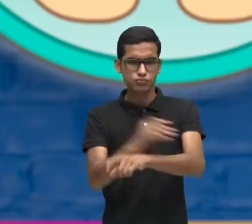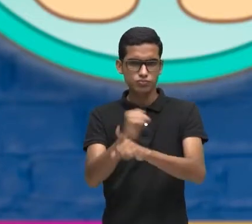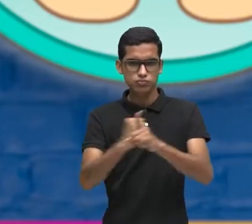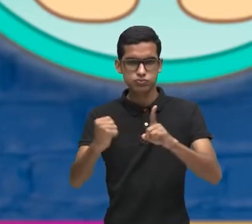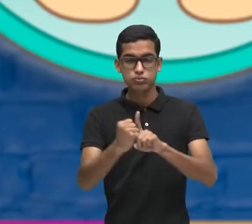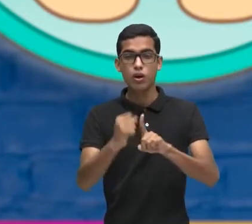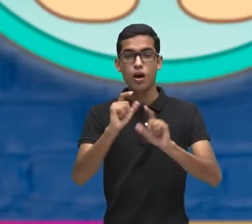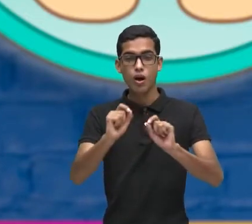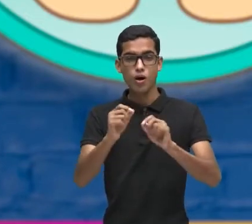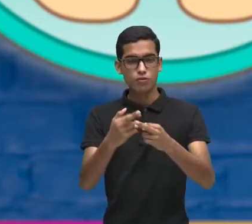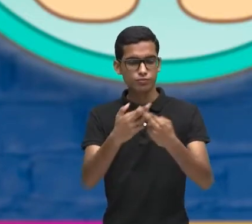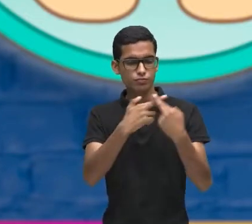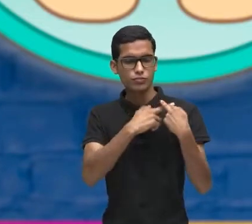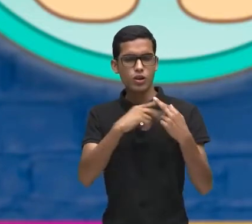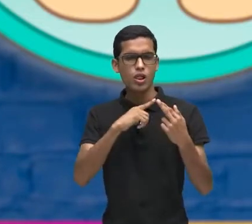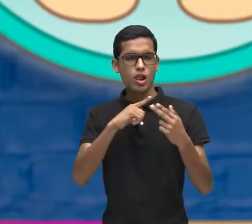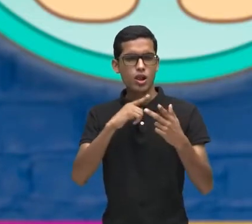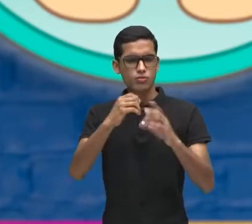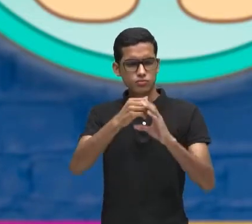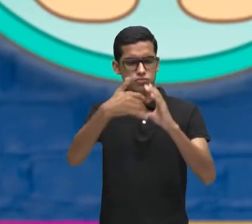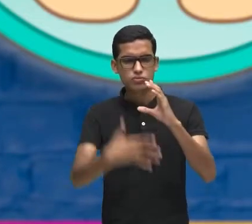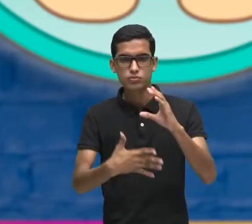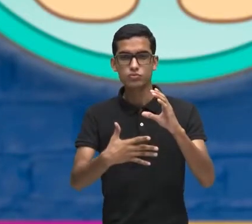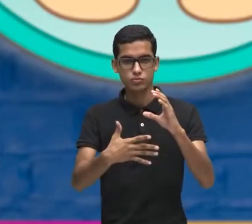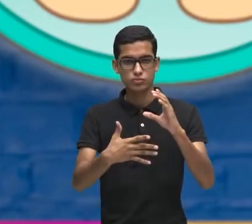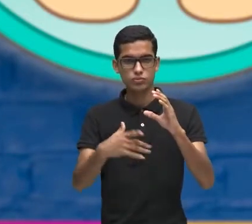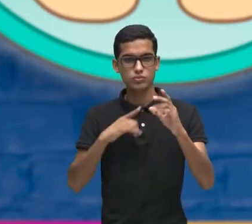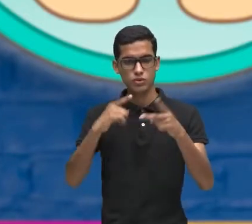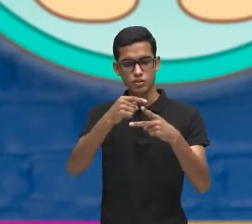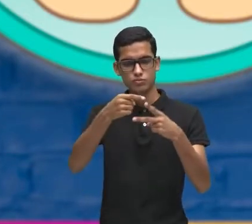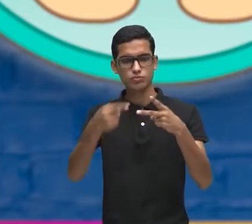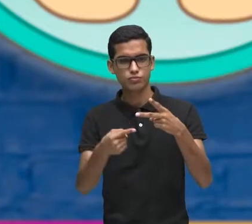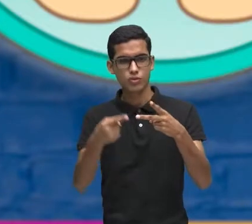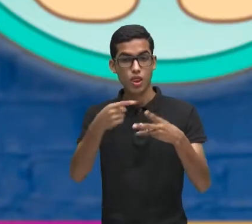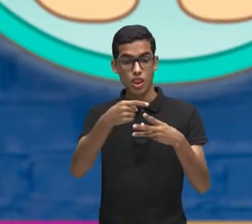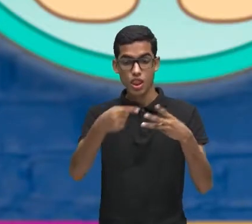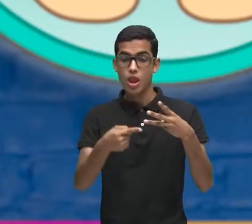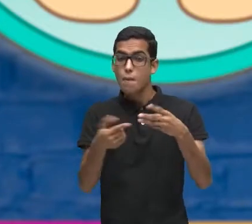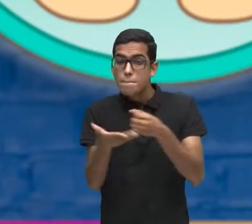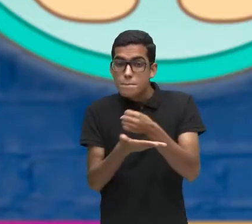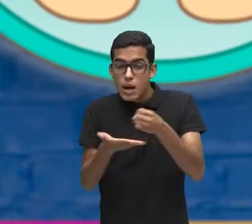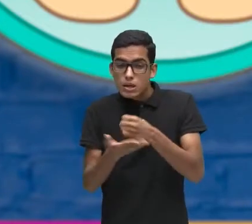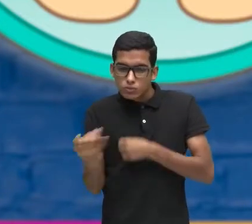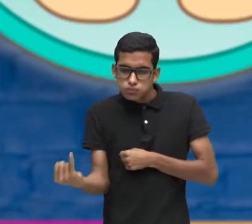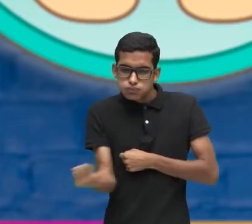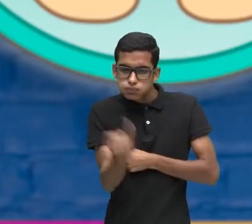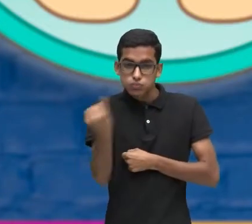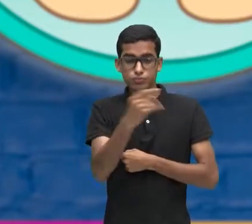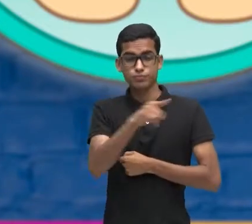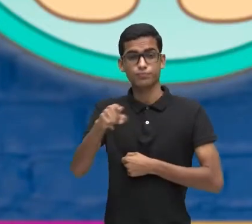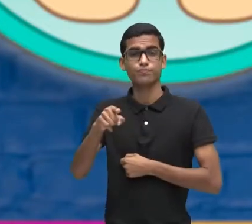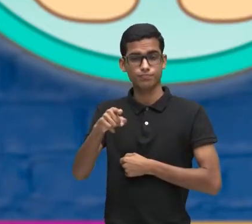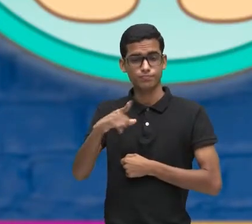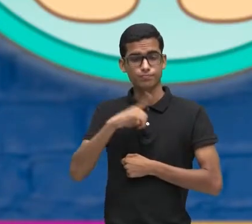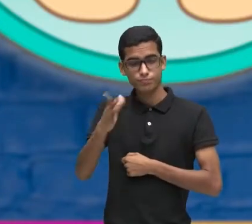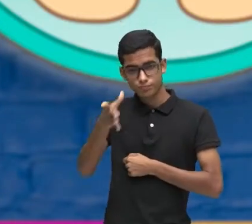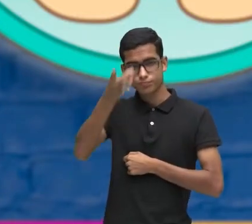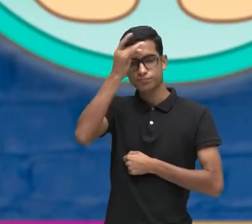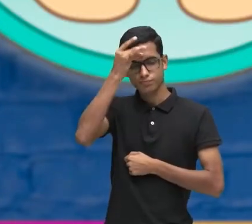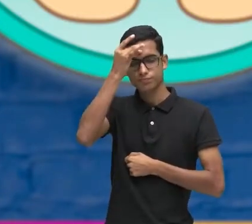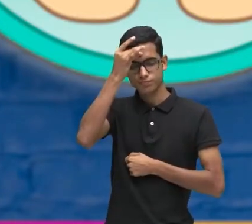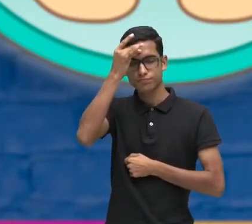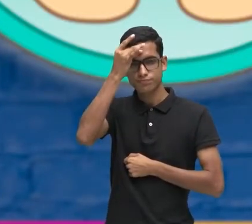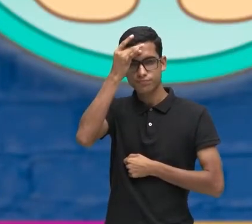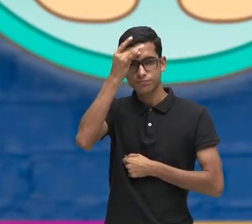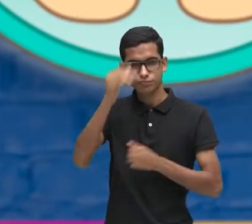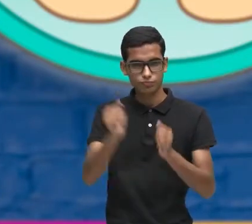competências, elas seguem três pilares muito importantes que eu gostaria que vocês memorizassem comigo.